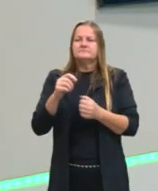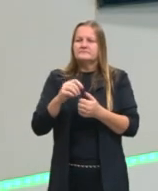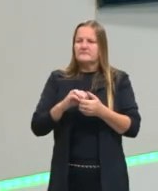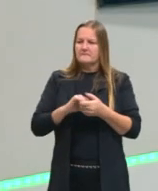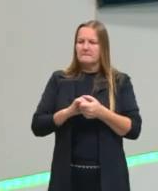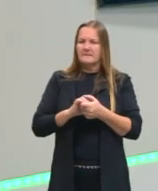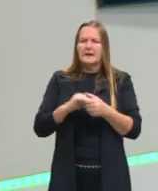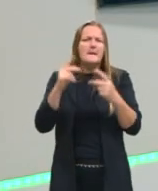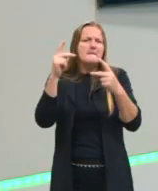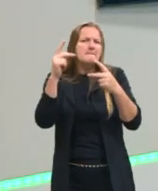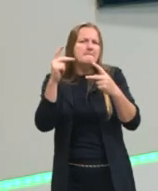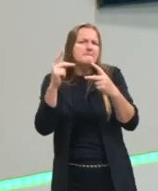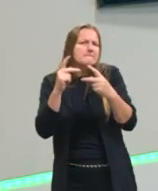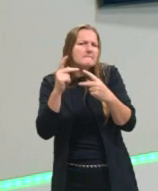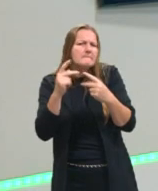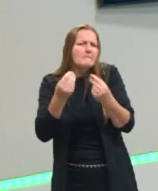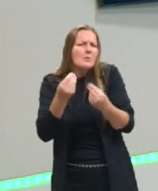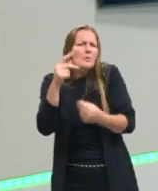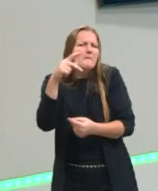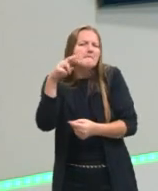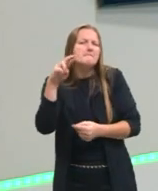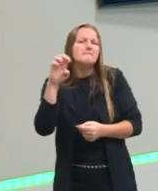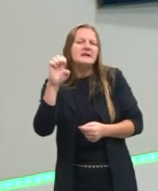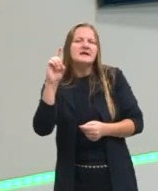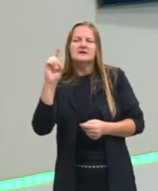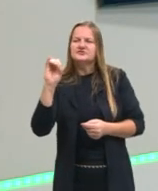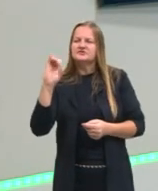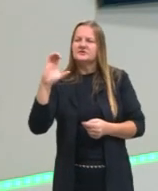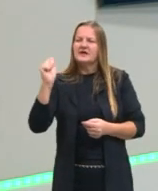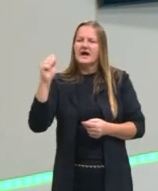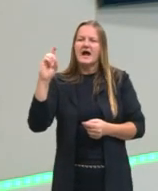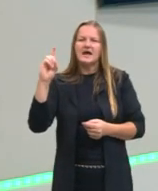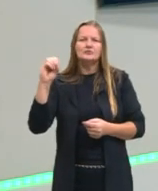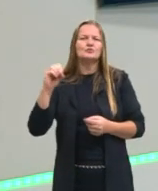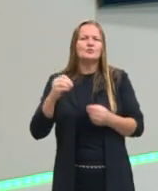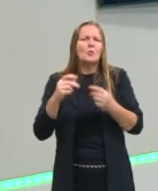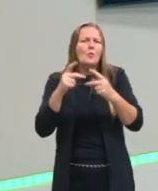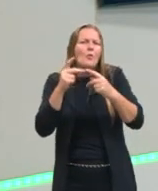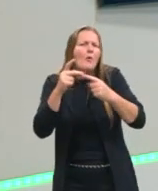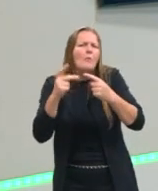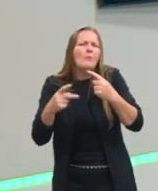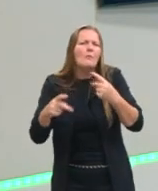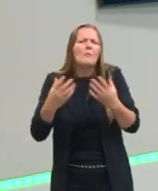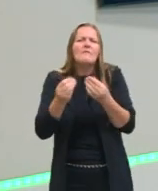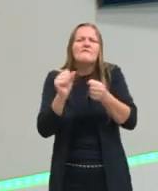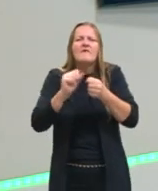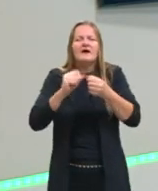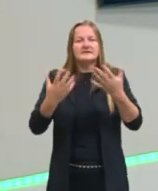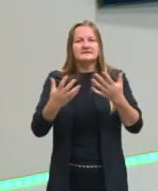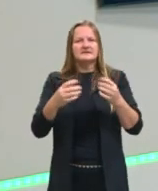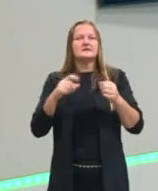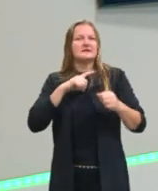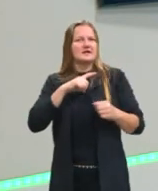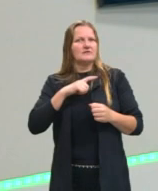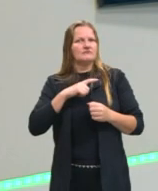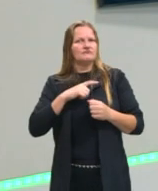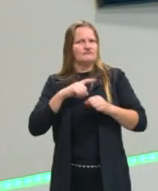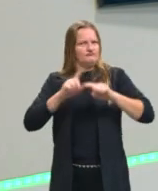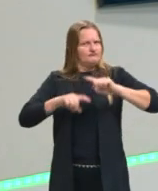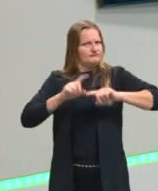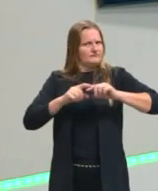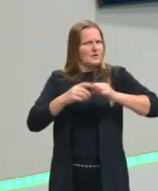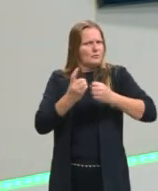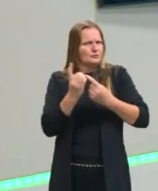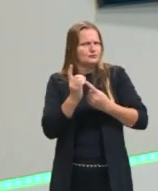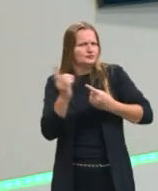se eles existem ou não. Porque a gente já viu numa aula anterior que a gente pode ou não ter objetos porque eles são termos